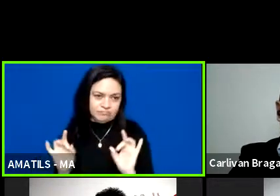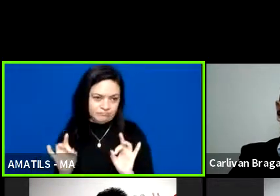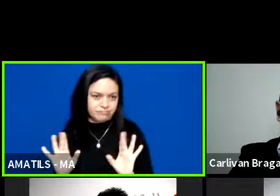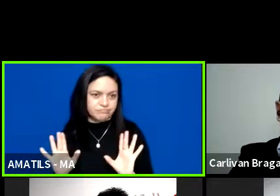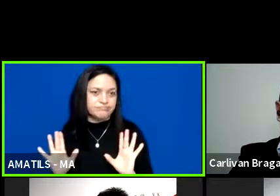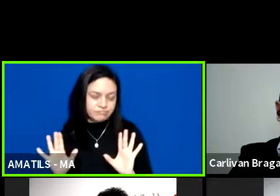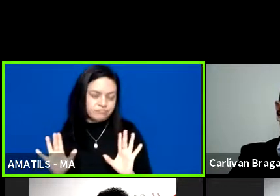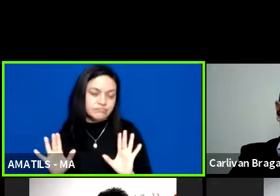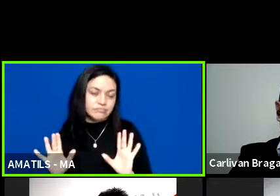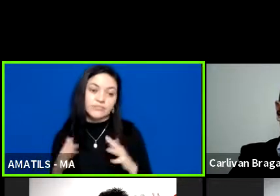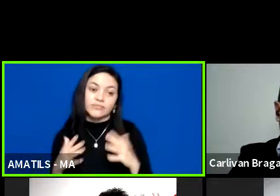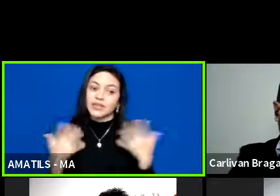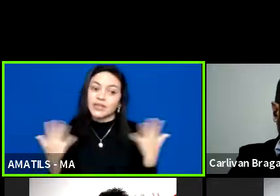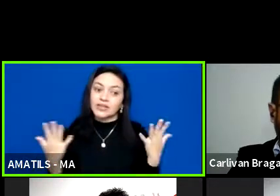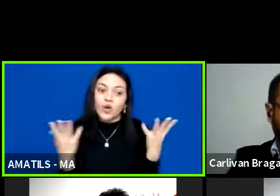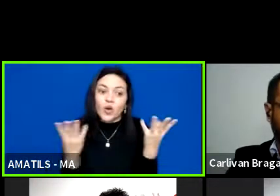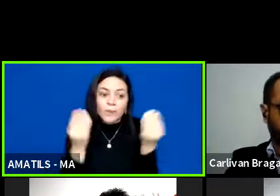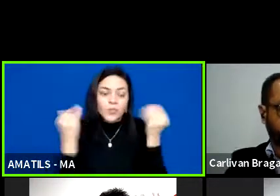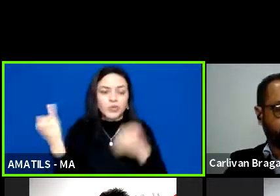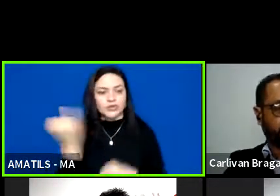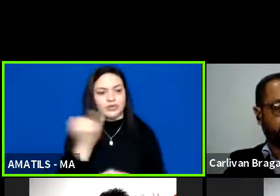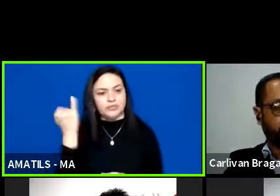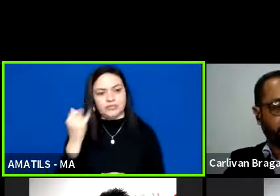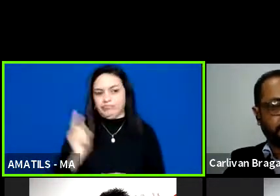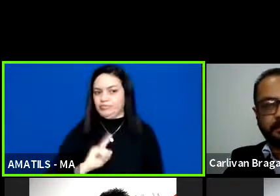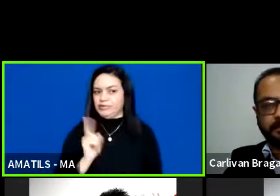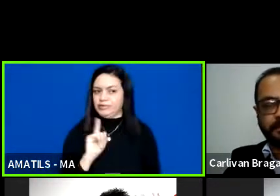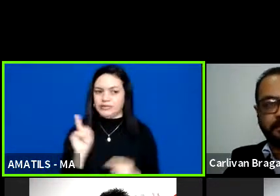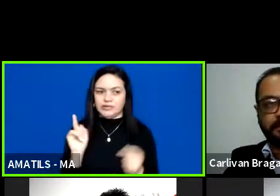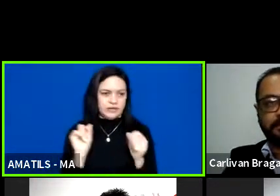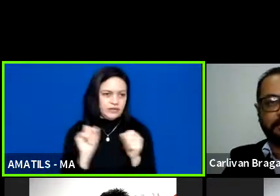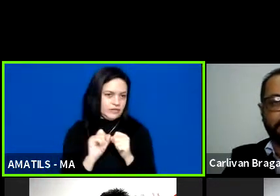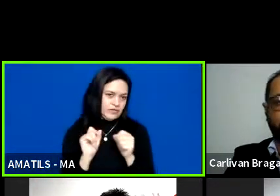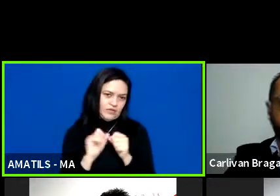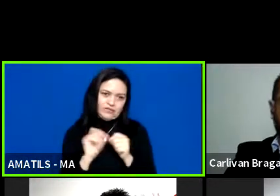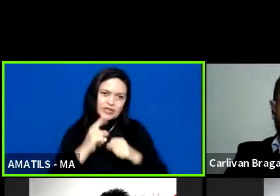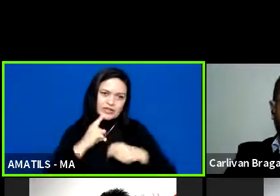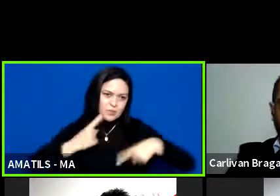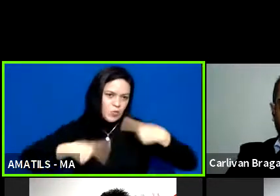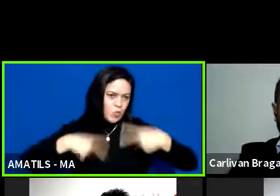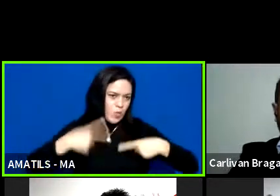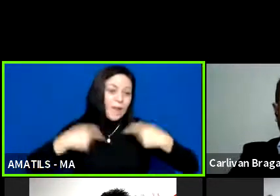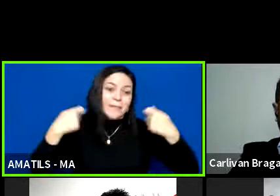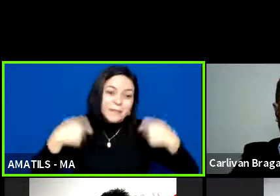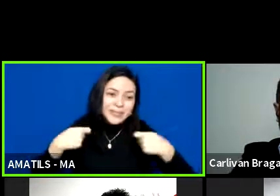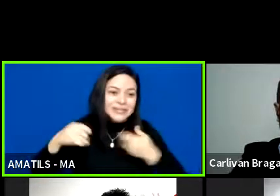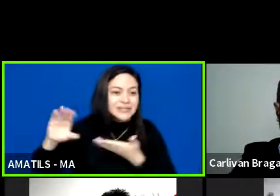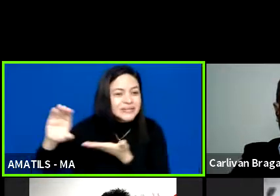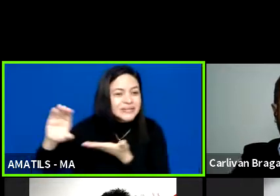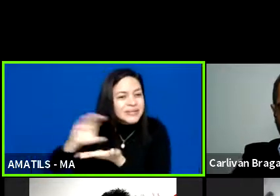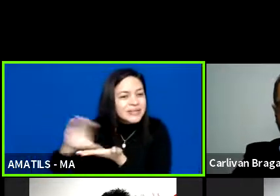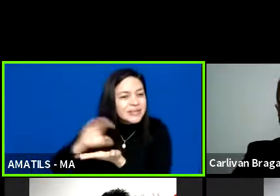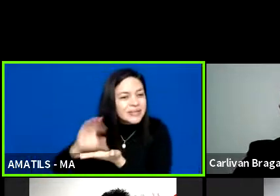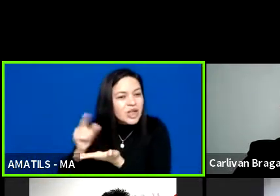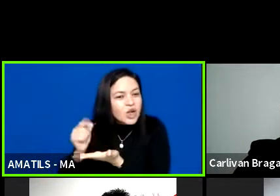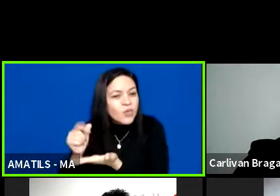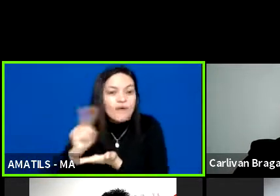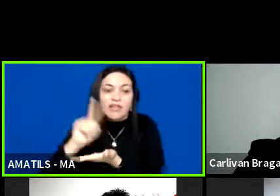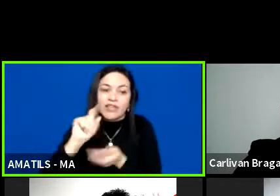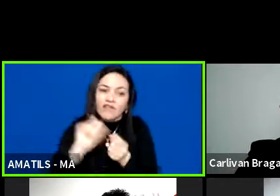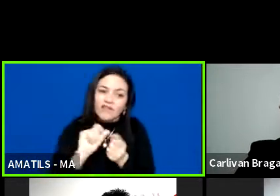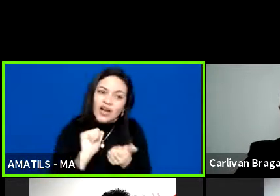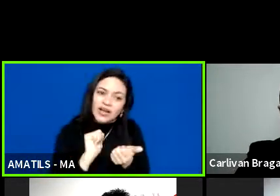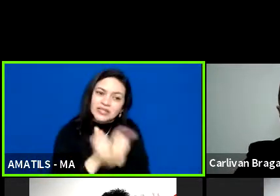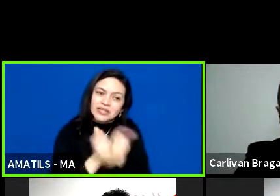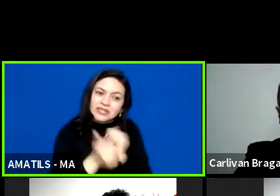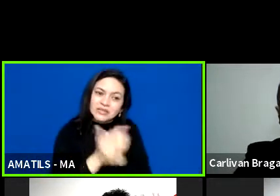Então, é muito importante, não se faz política sem recursos, não se faz esporte. Sem recursos é